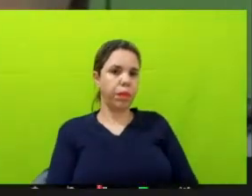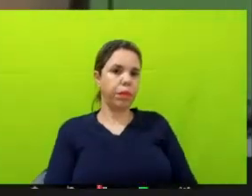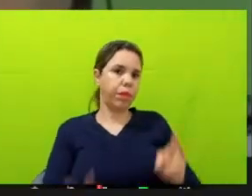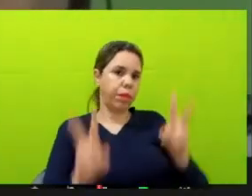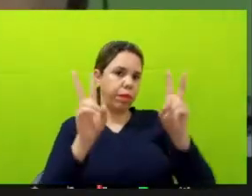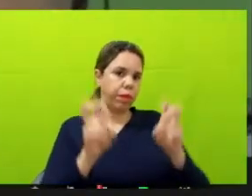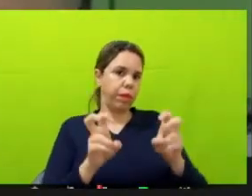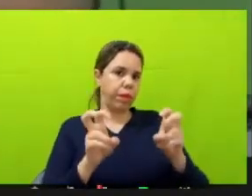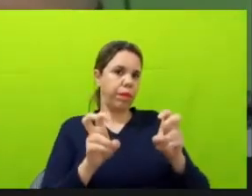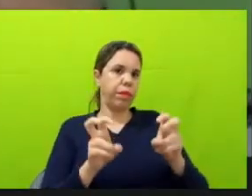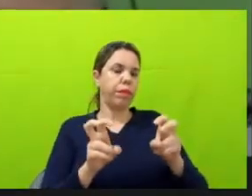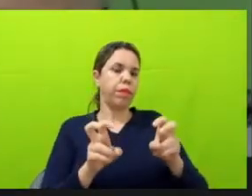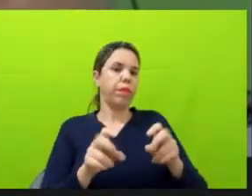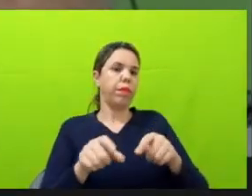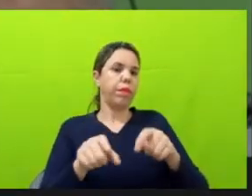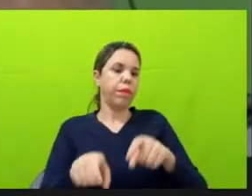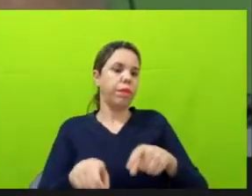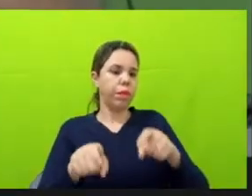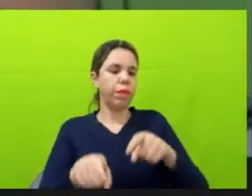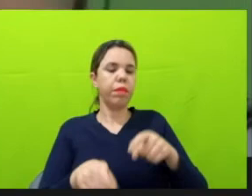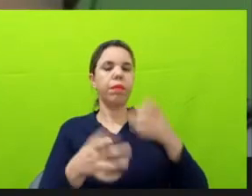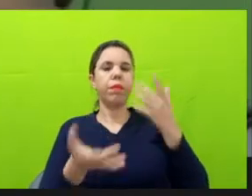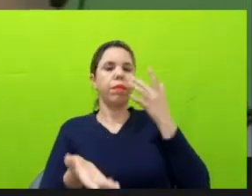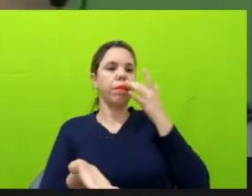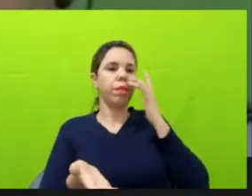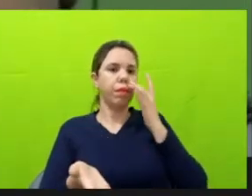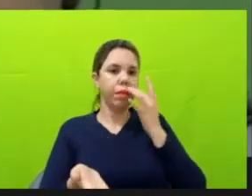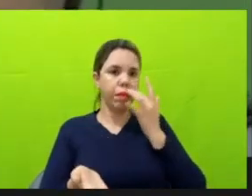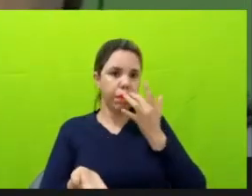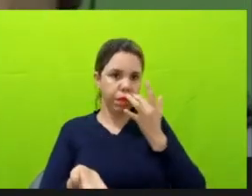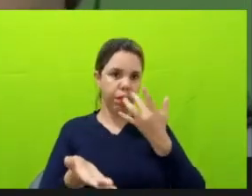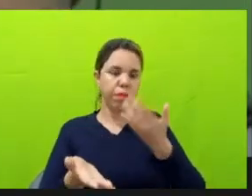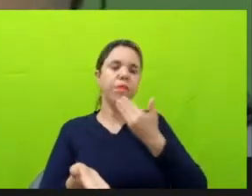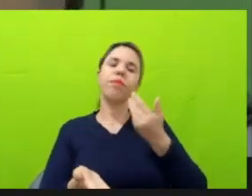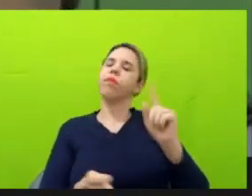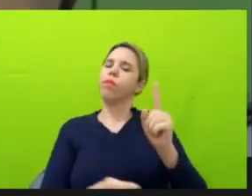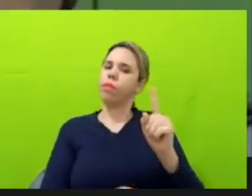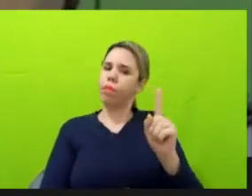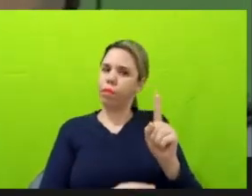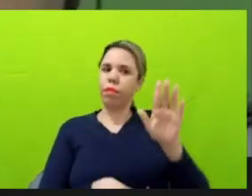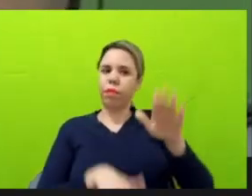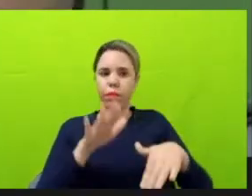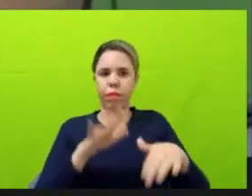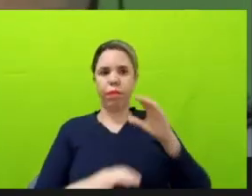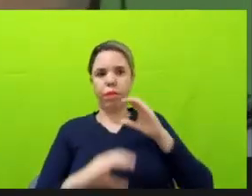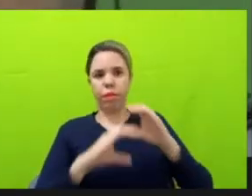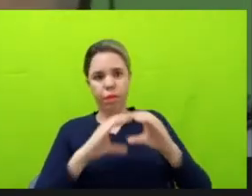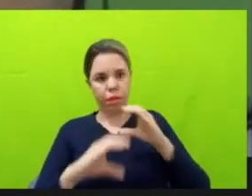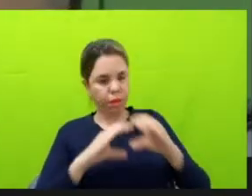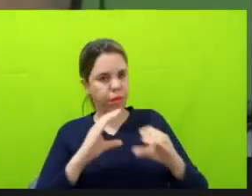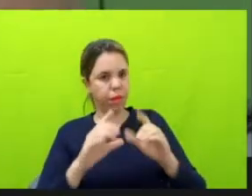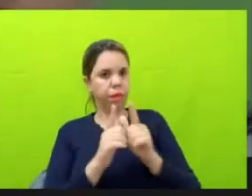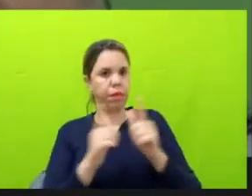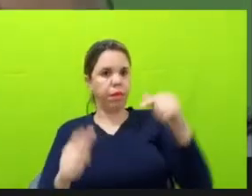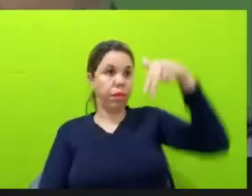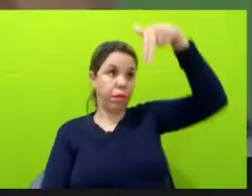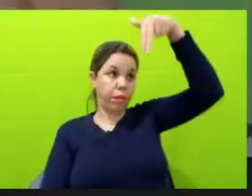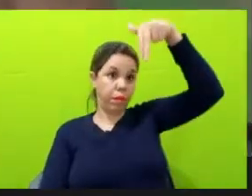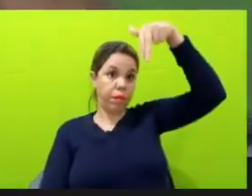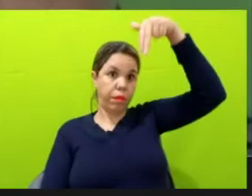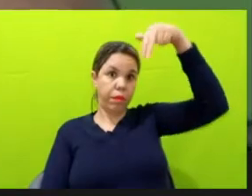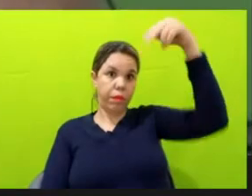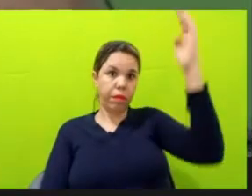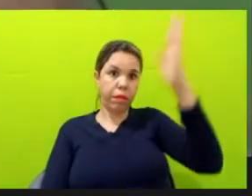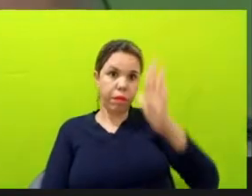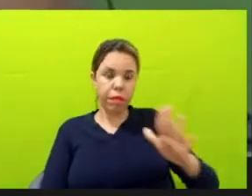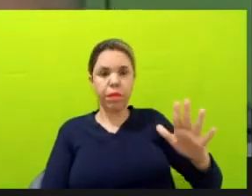não é fácil. Então, assim, a gente tem muitas, muitos veículos de imprensa, né, no norte do Brasil, e isso também